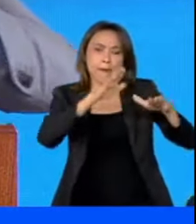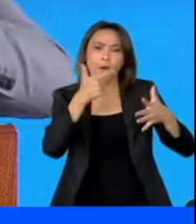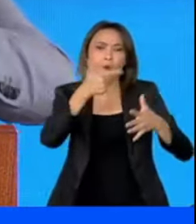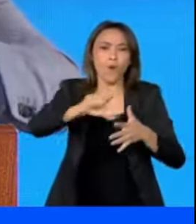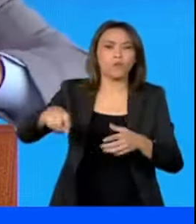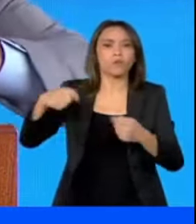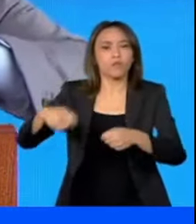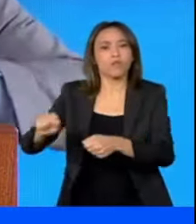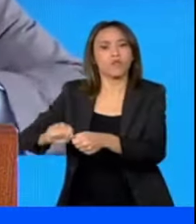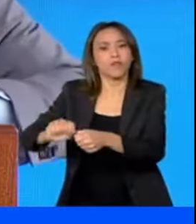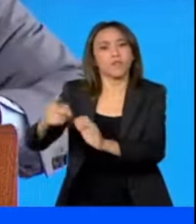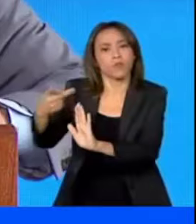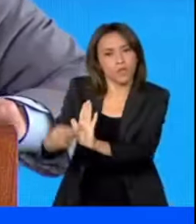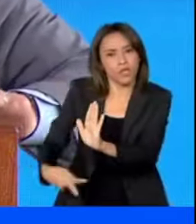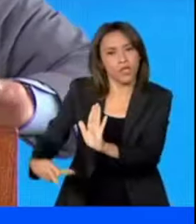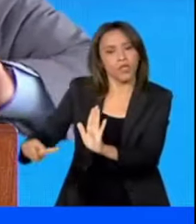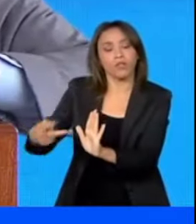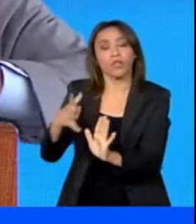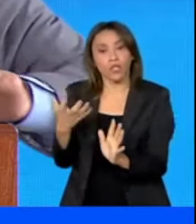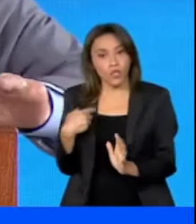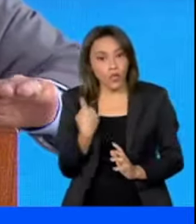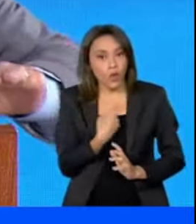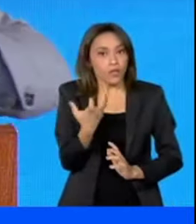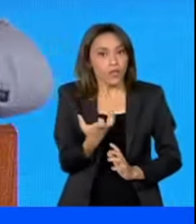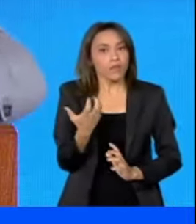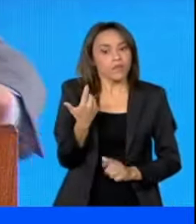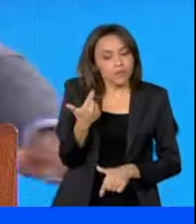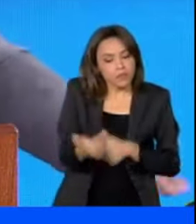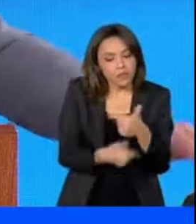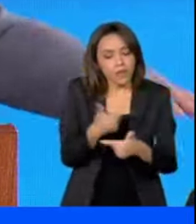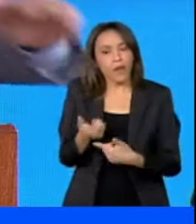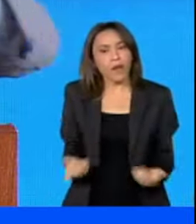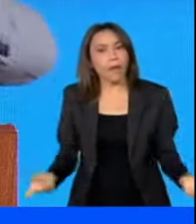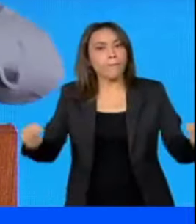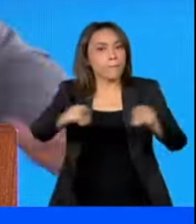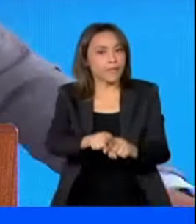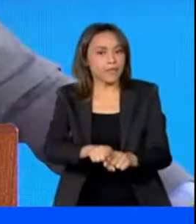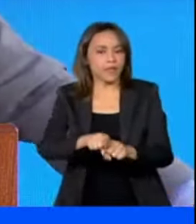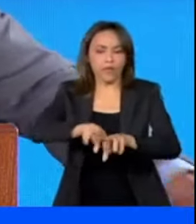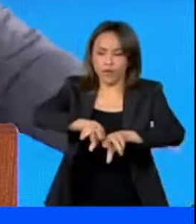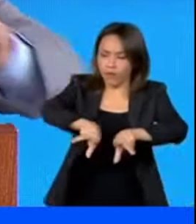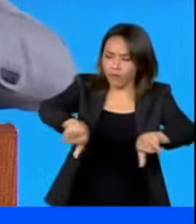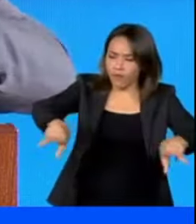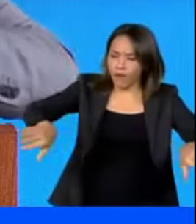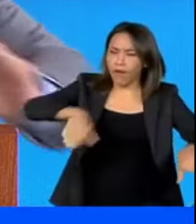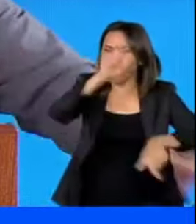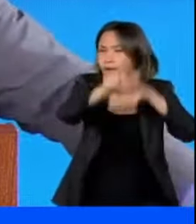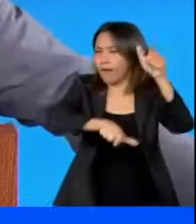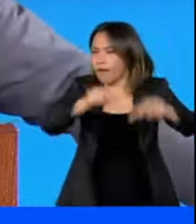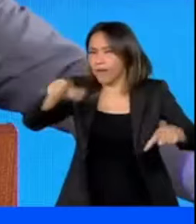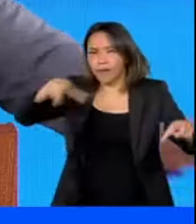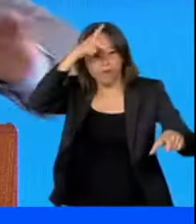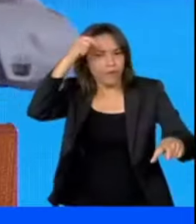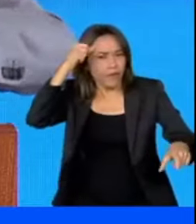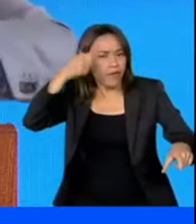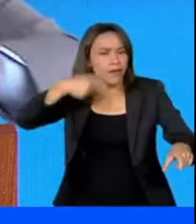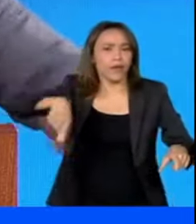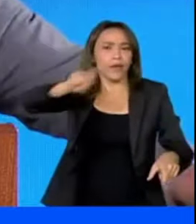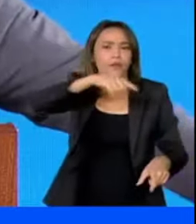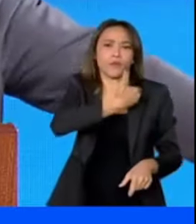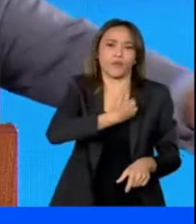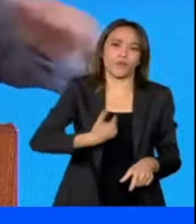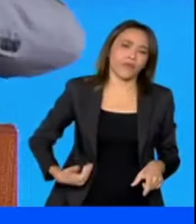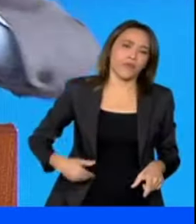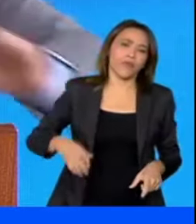nós queremos trabalhar em parceria harmônica com prefeitos, com governadores, com deputados, sabe,